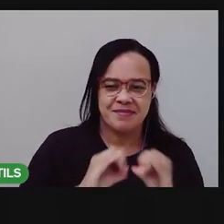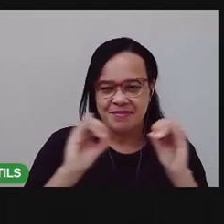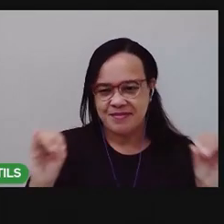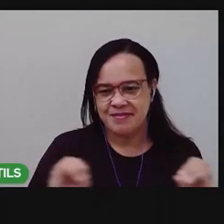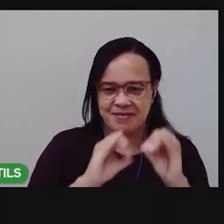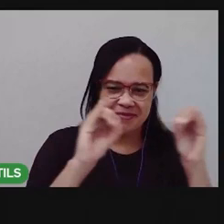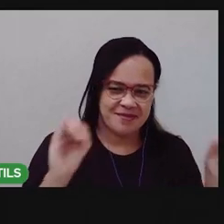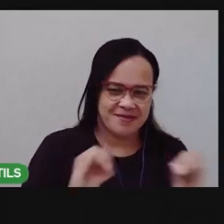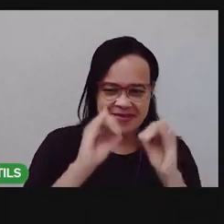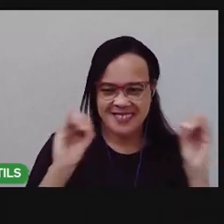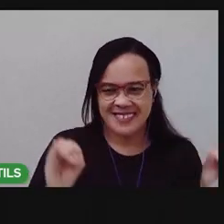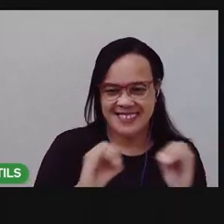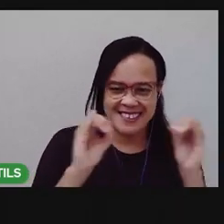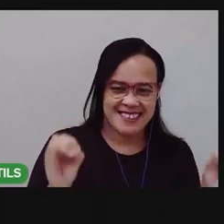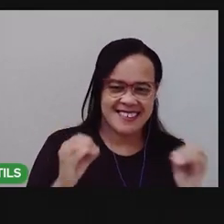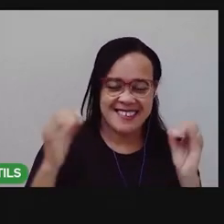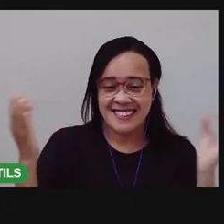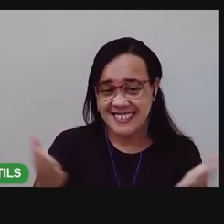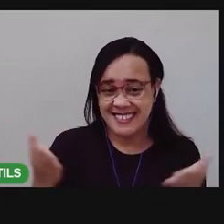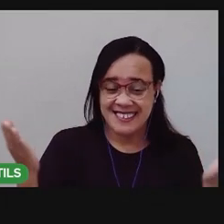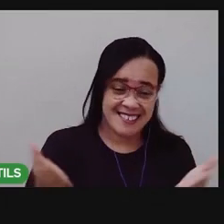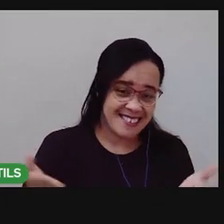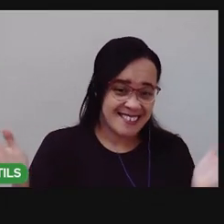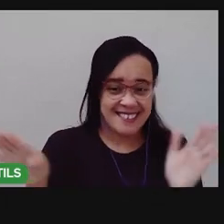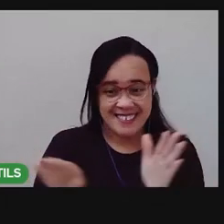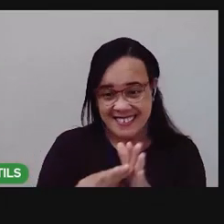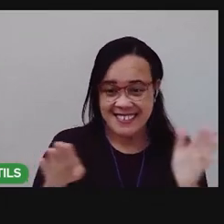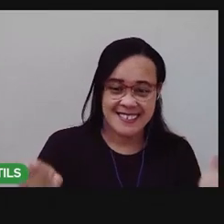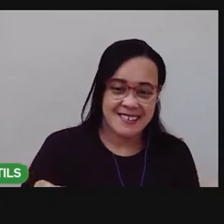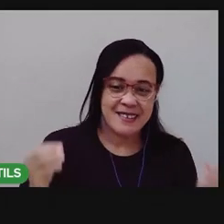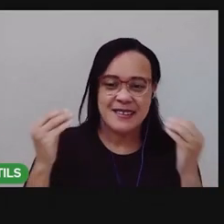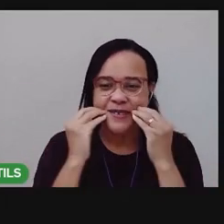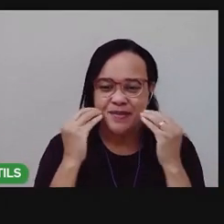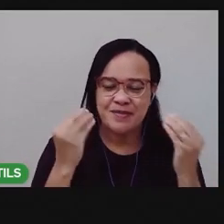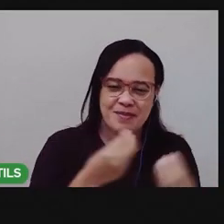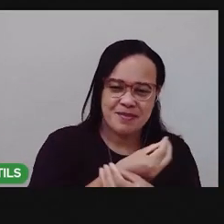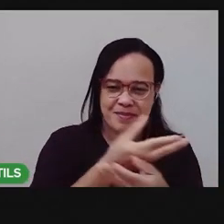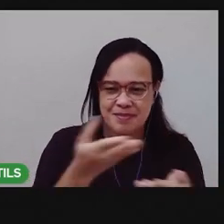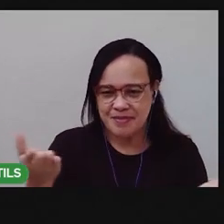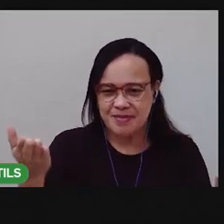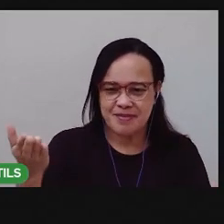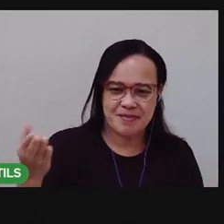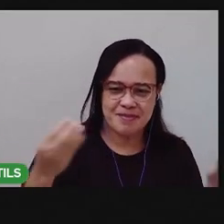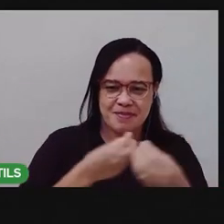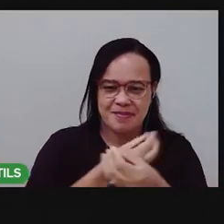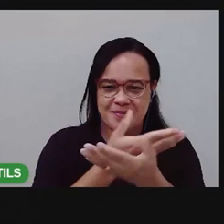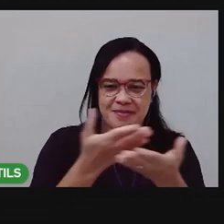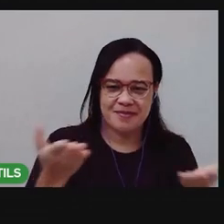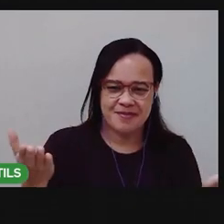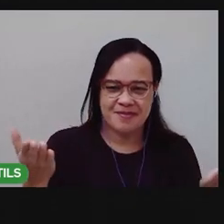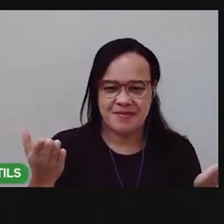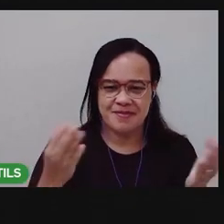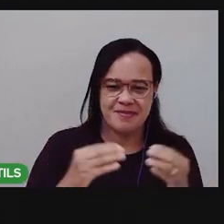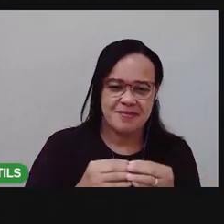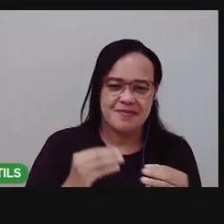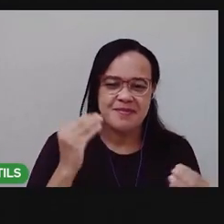Olá, olá! Eu já cheguei. E mando agora um beijinho pra você.